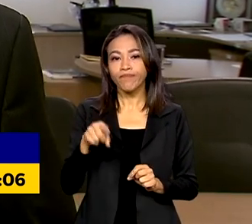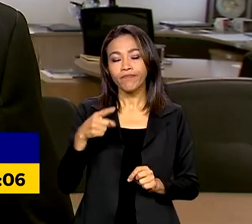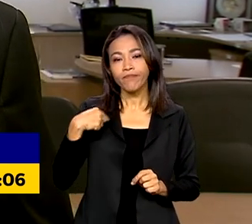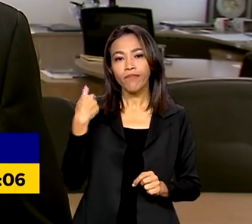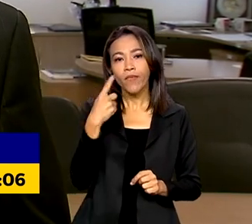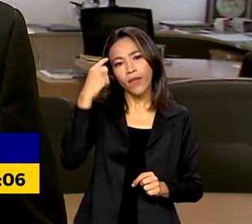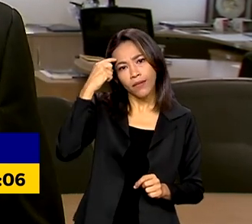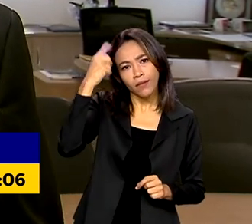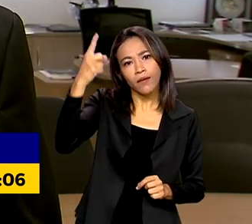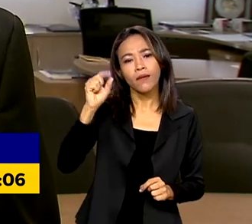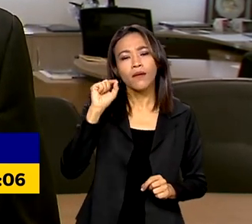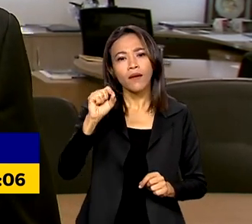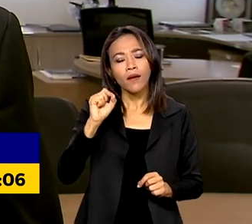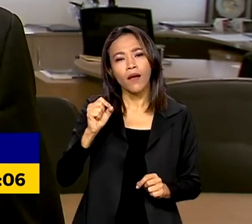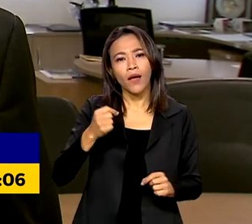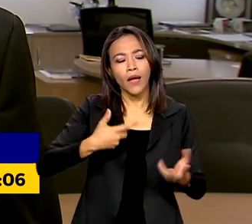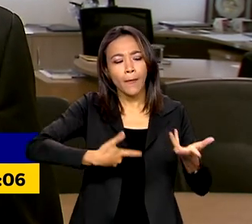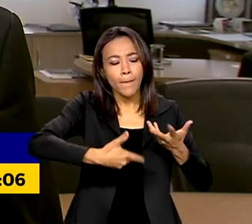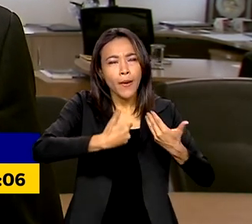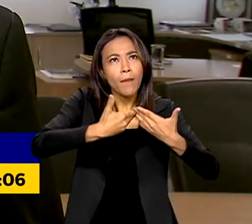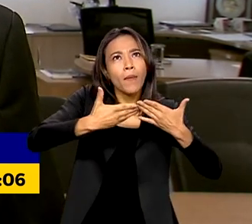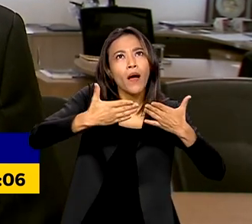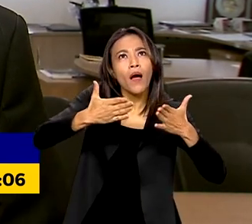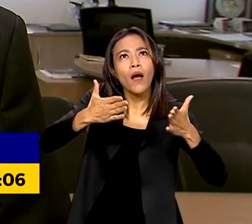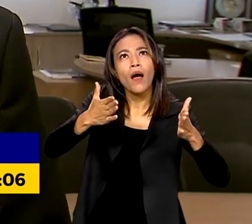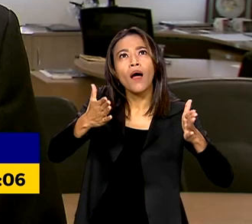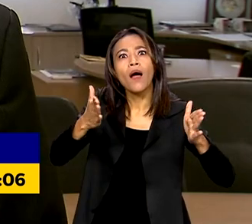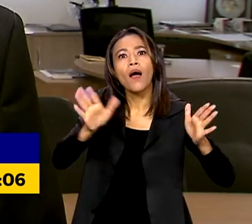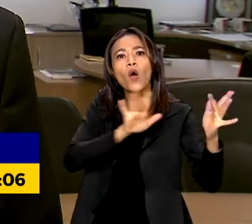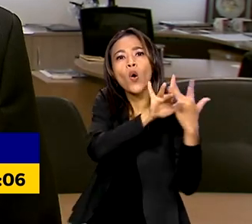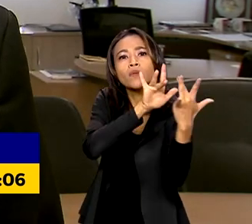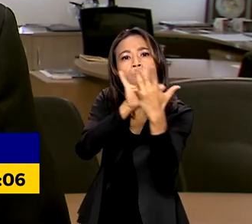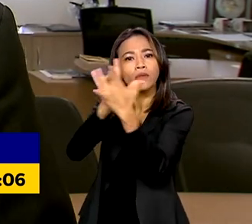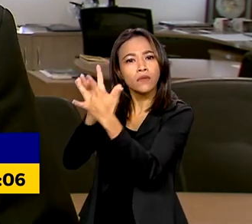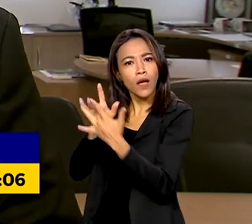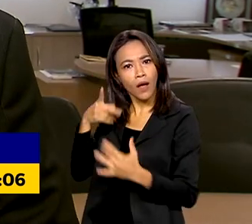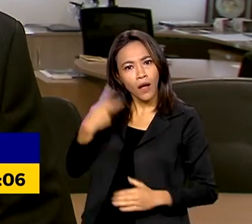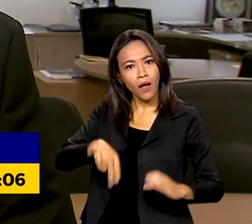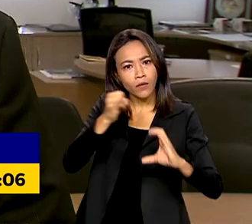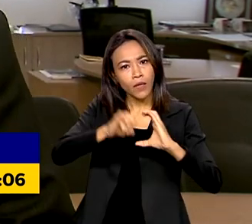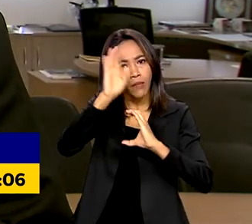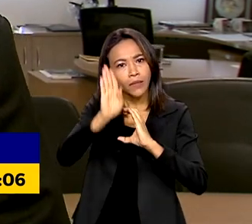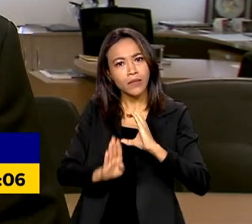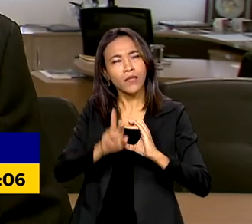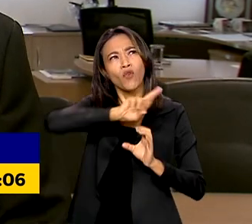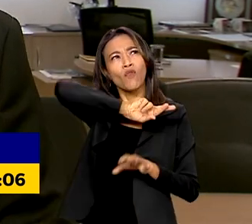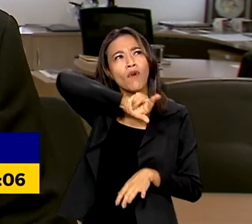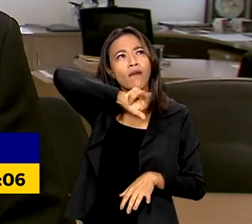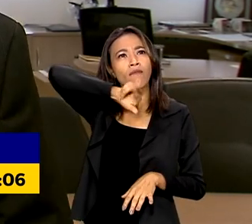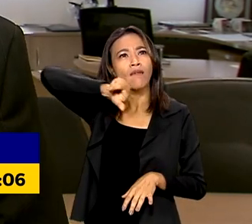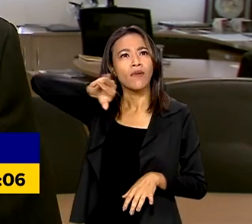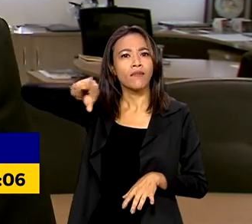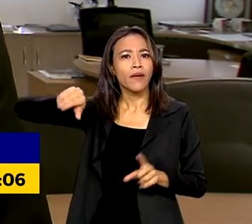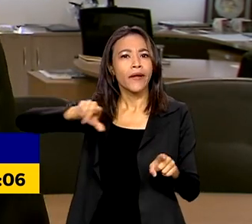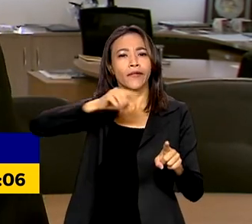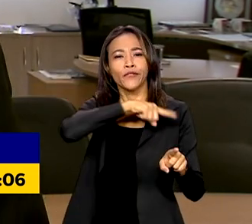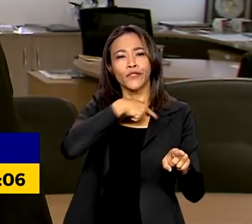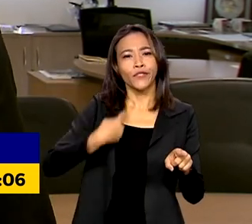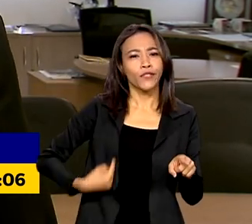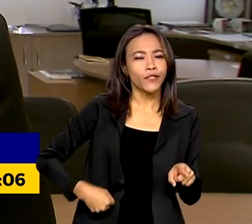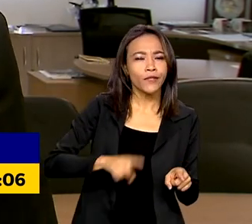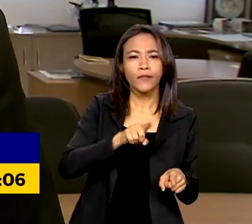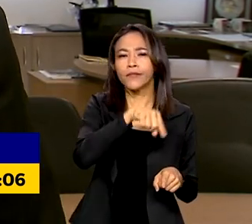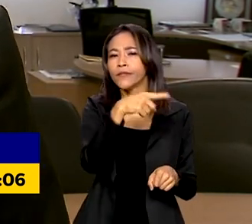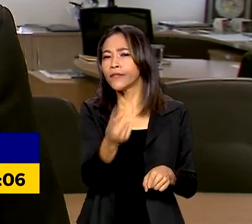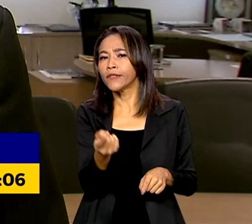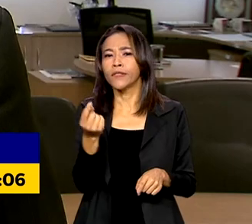de ampliar as relações internacionais de EBC. Isso a gente tem conseguido fazer, já fizemos acordos com a agência chinesa, com a agência